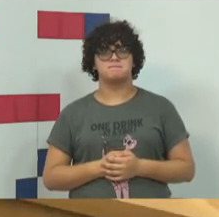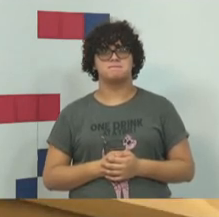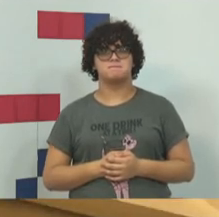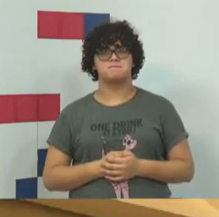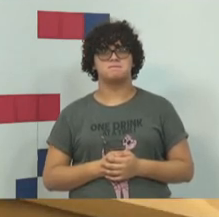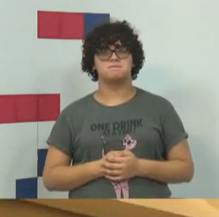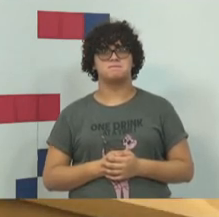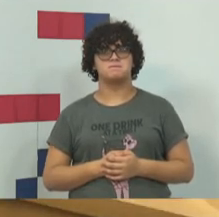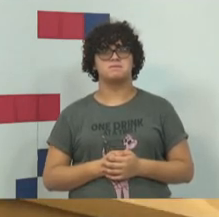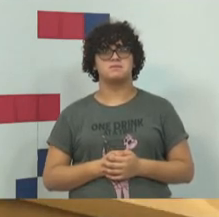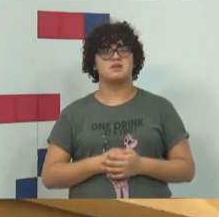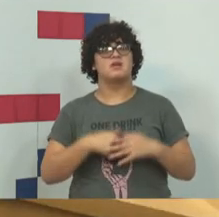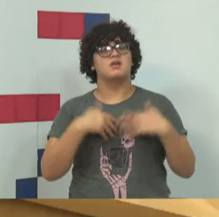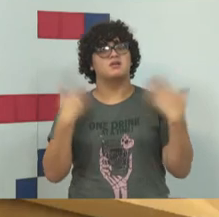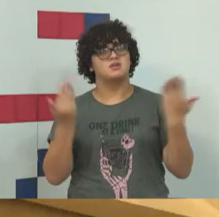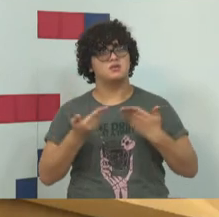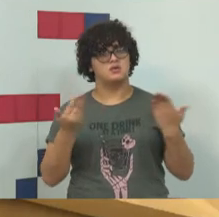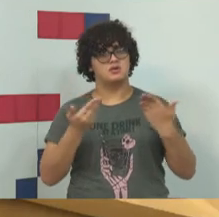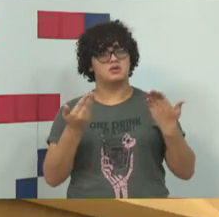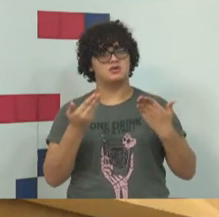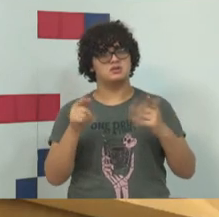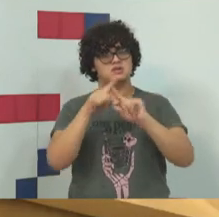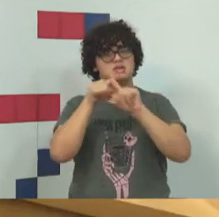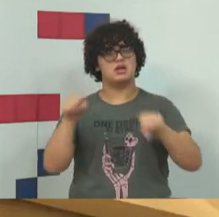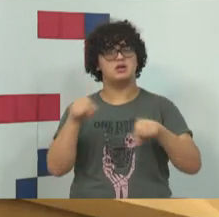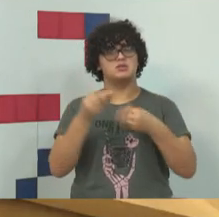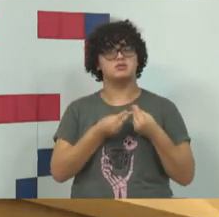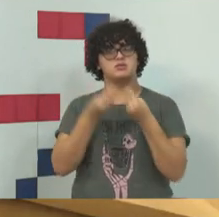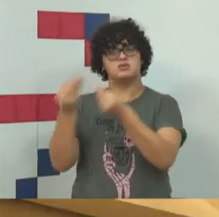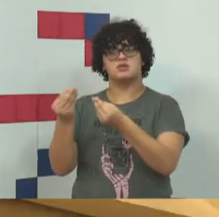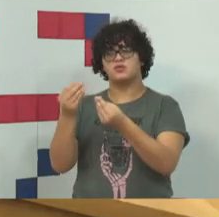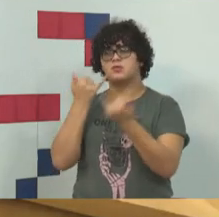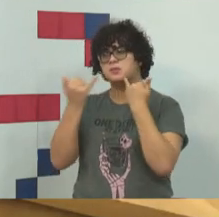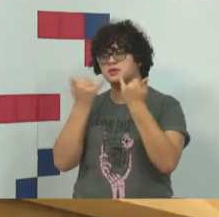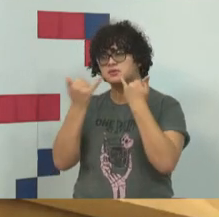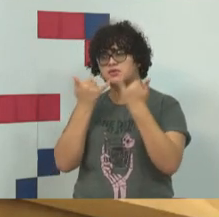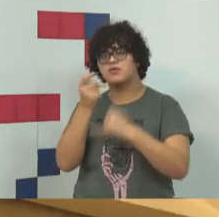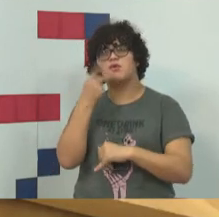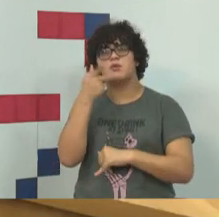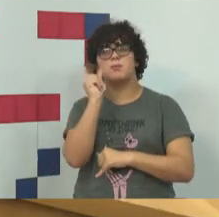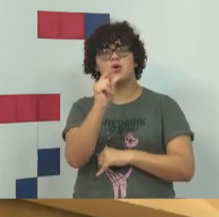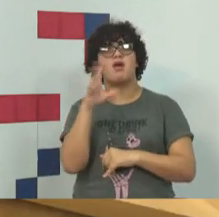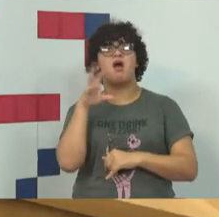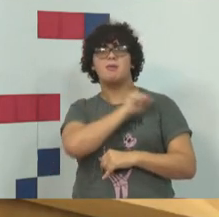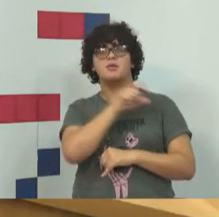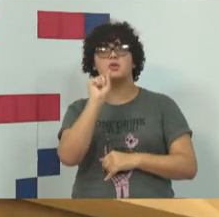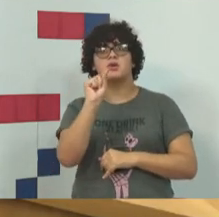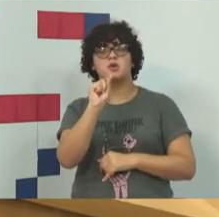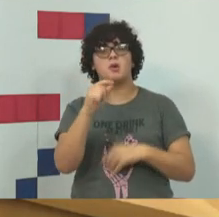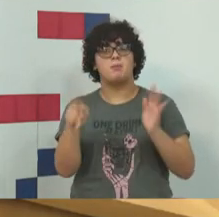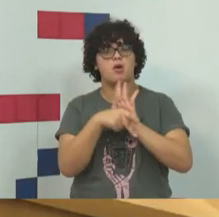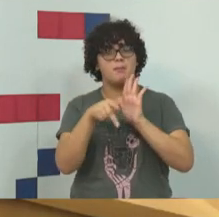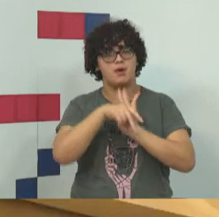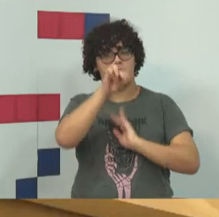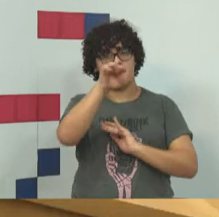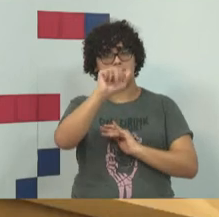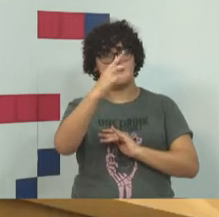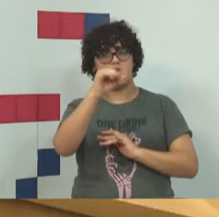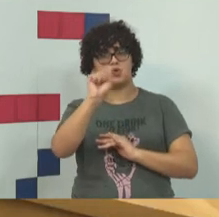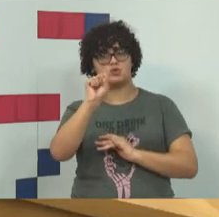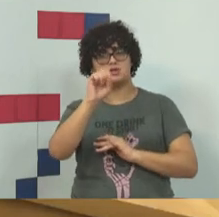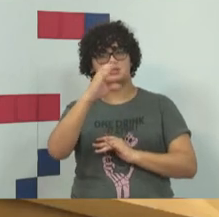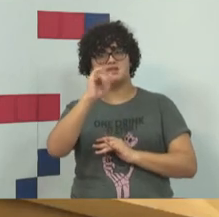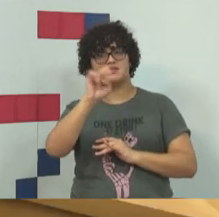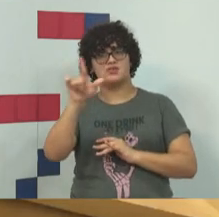A recusa de fornecer informações, acho que a gente podia falar um pouquinho, e muito rápido, o Marco Civil tentou resolver isso,